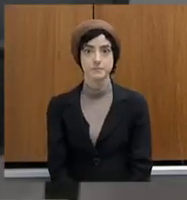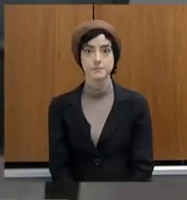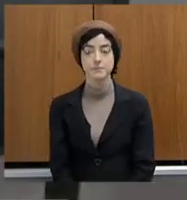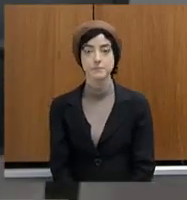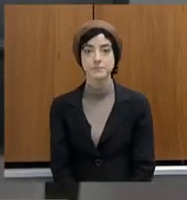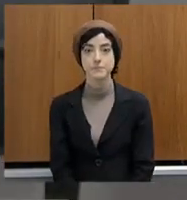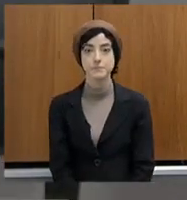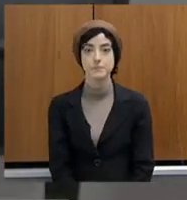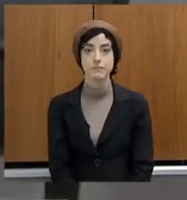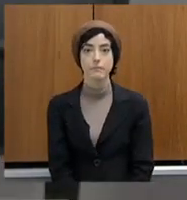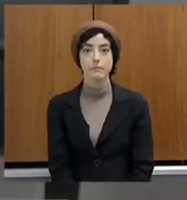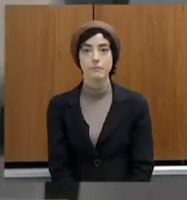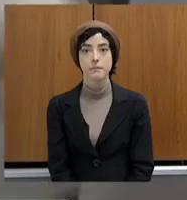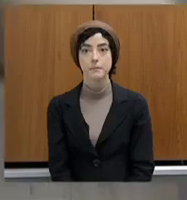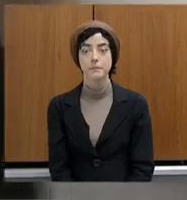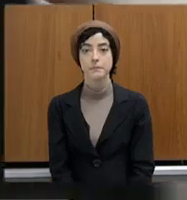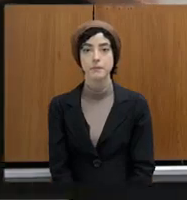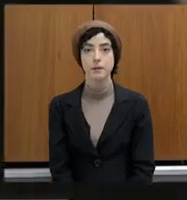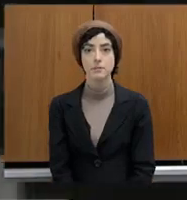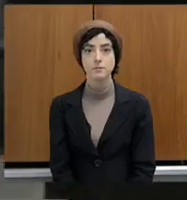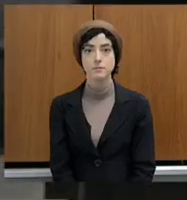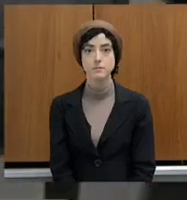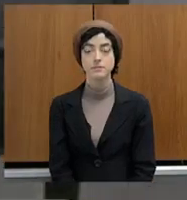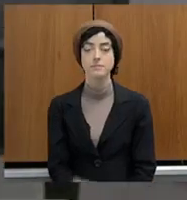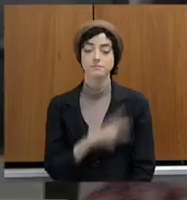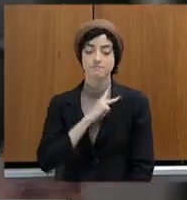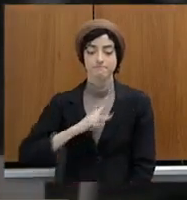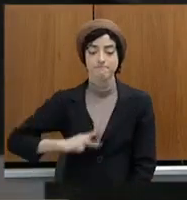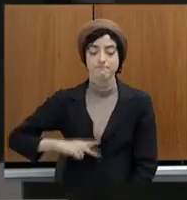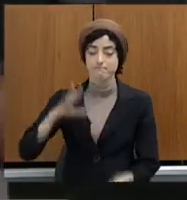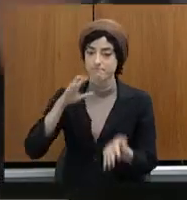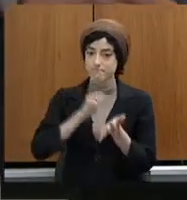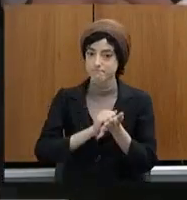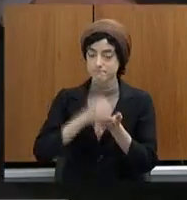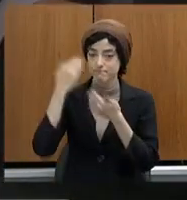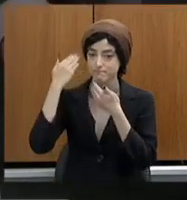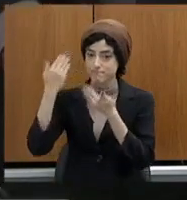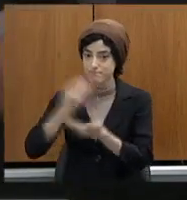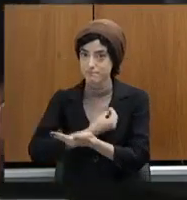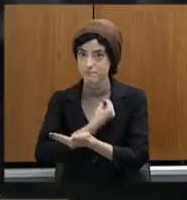A presidência registra e agradece a presença